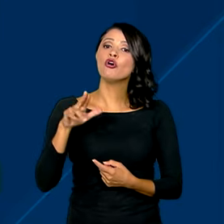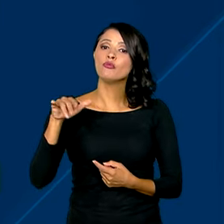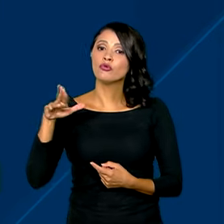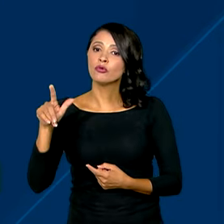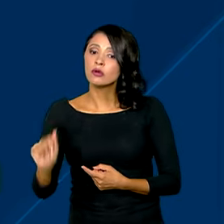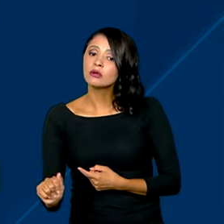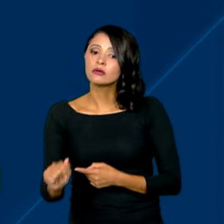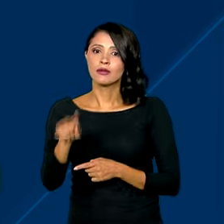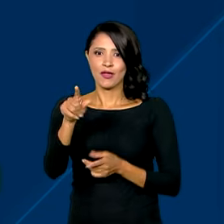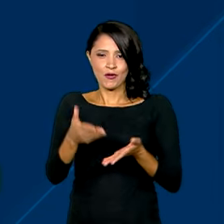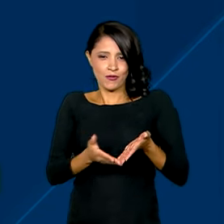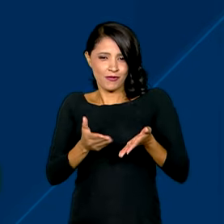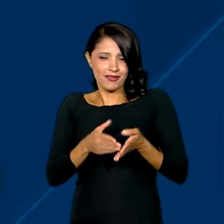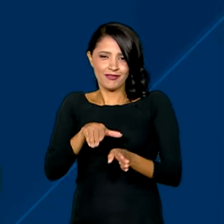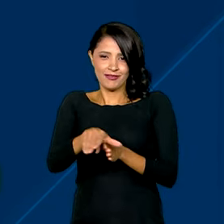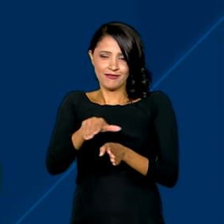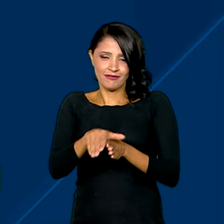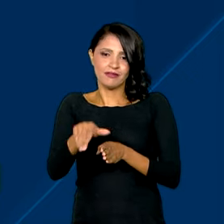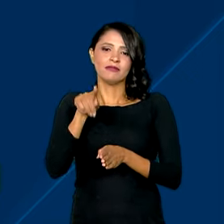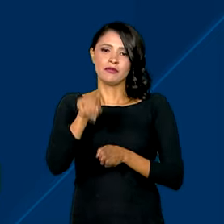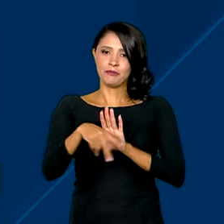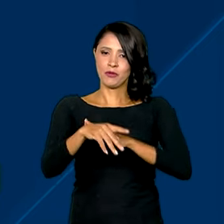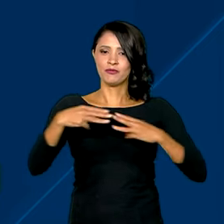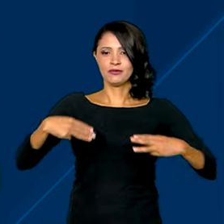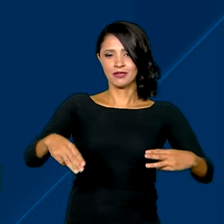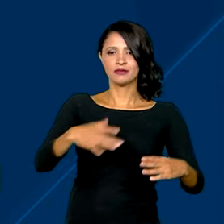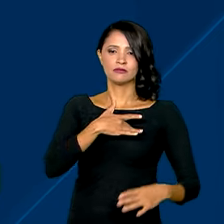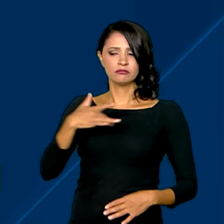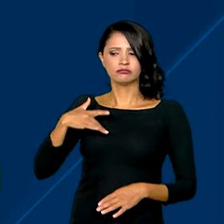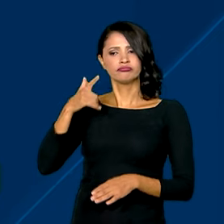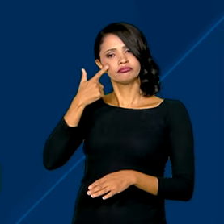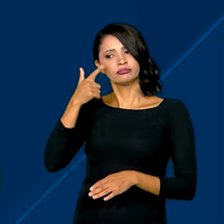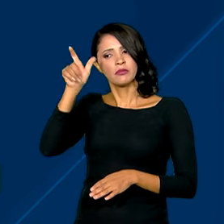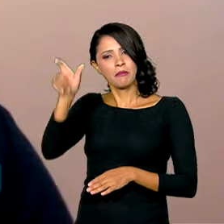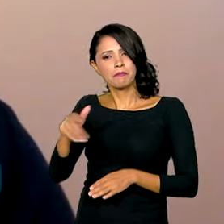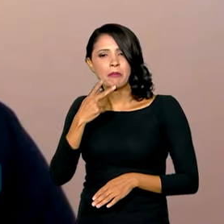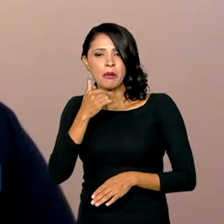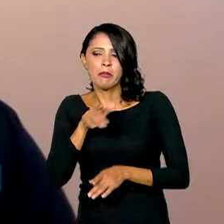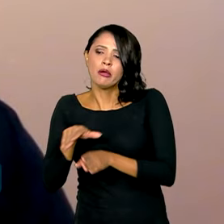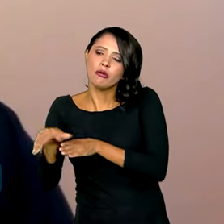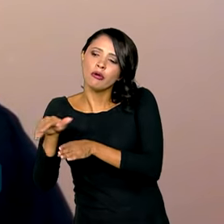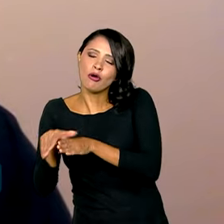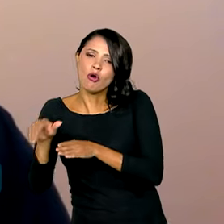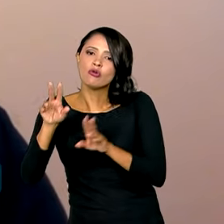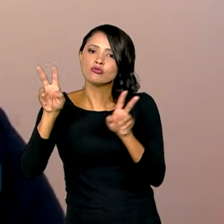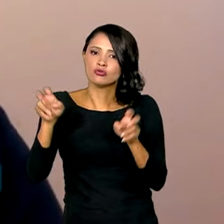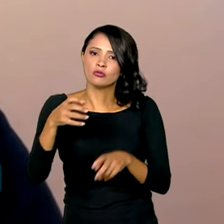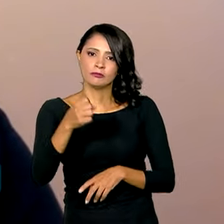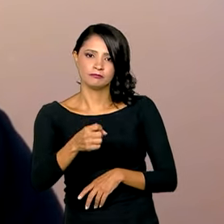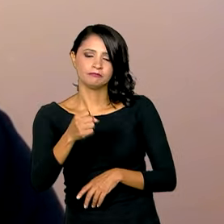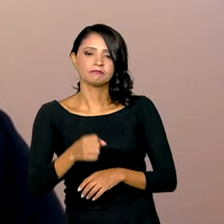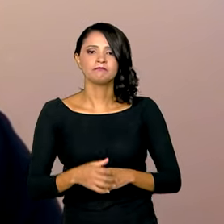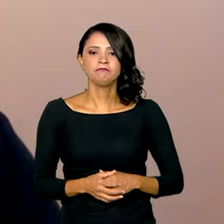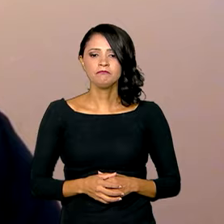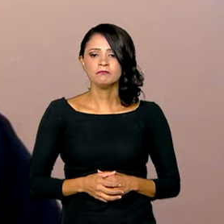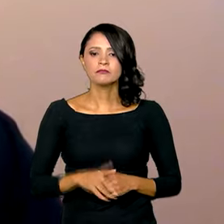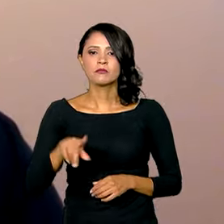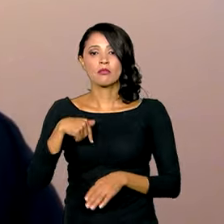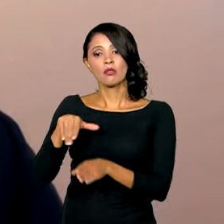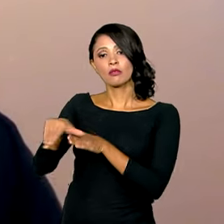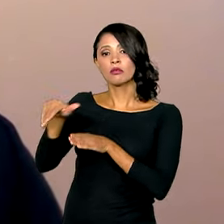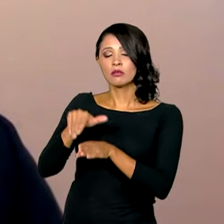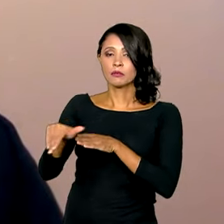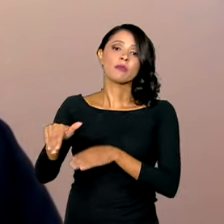Brasileiras do Ministério da Saúde busca orientar os pais sobre aleitamento. A nossa recomendação é de